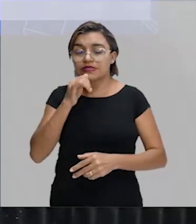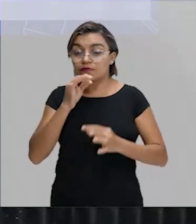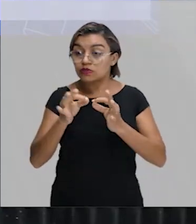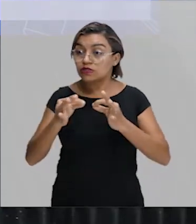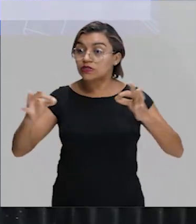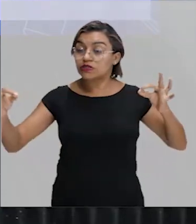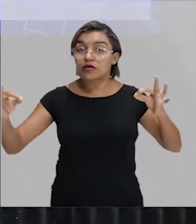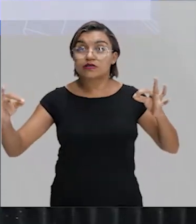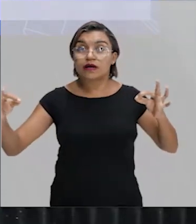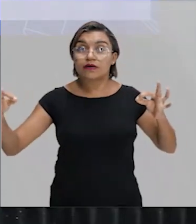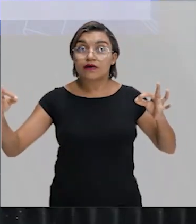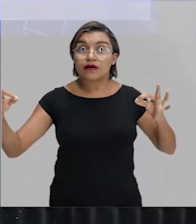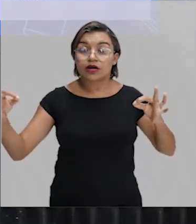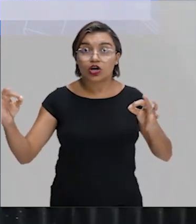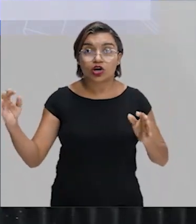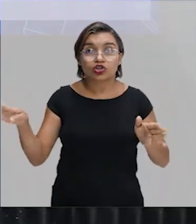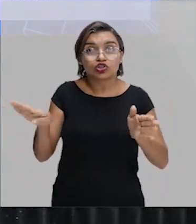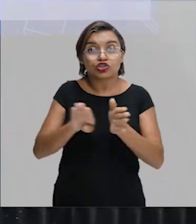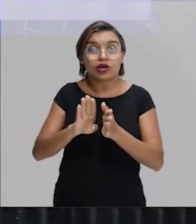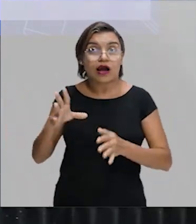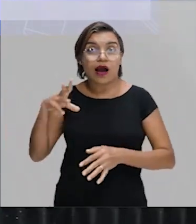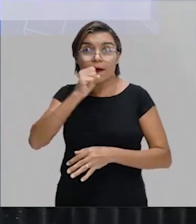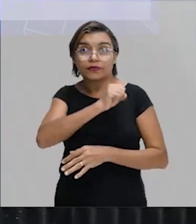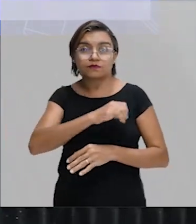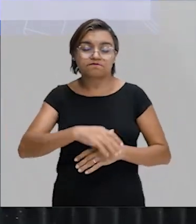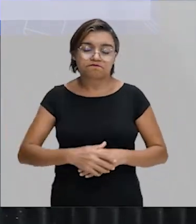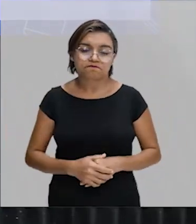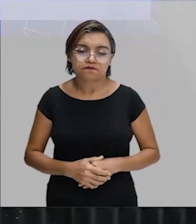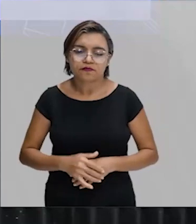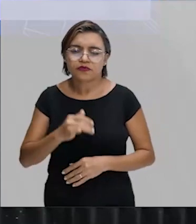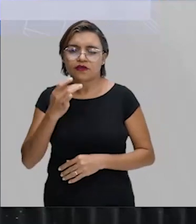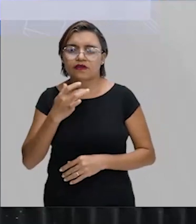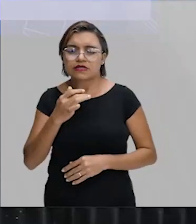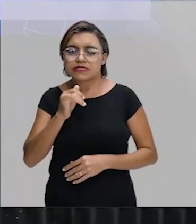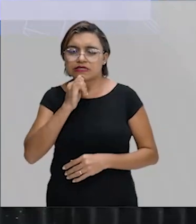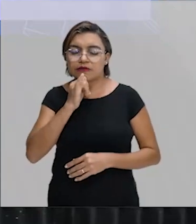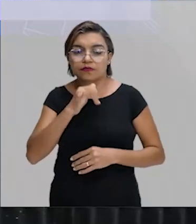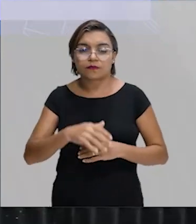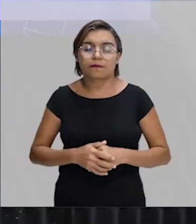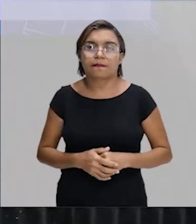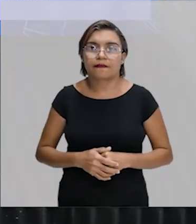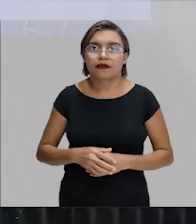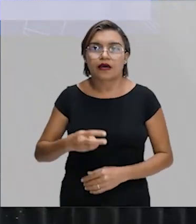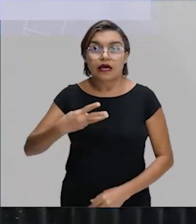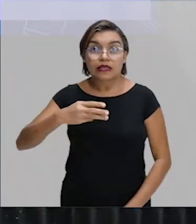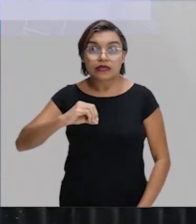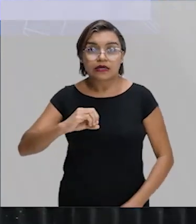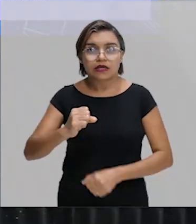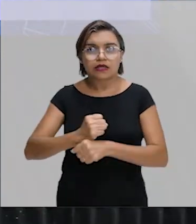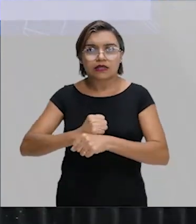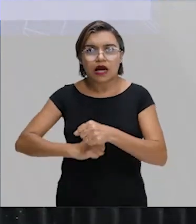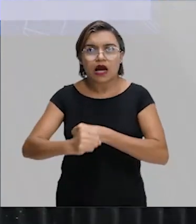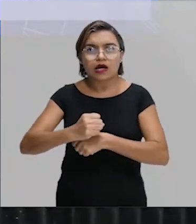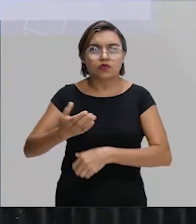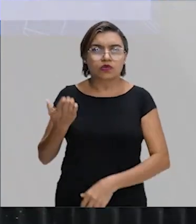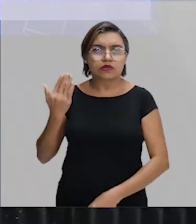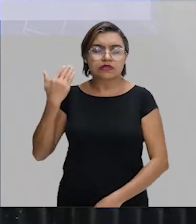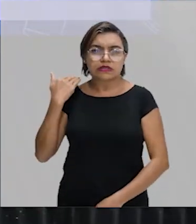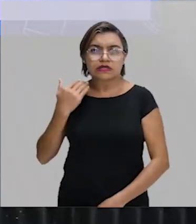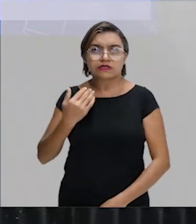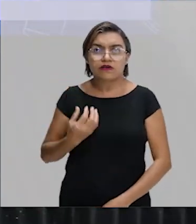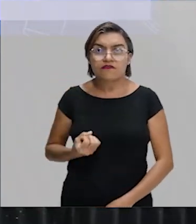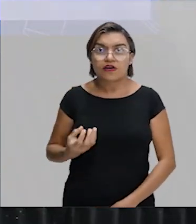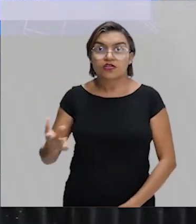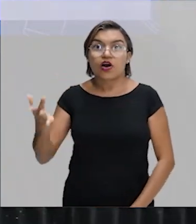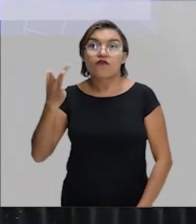sejam quebradas cada vez mais rápido. Vou dar um exemplo fácil. 30, 40 anos atrás, para você, por exemplo, chegar em Fortaleza,